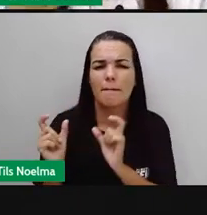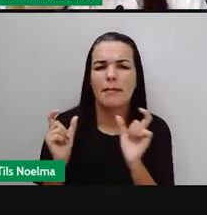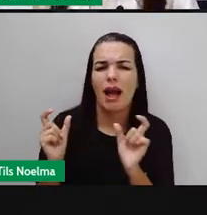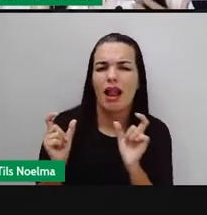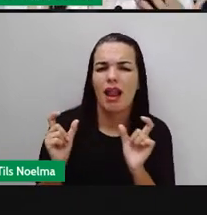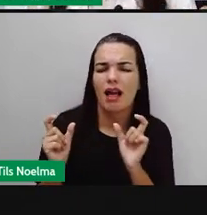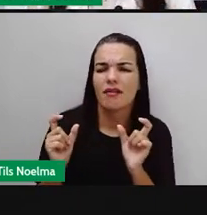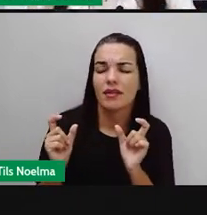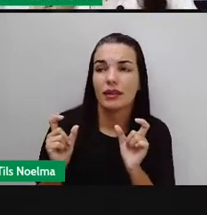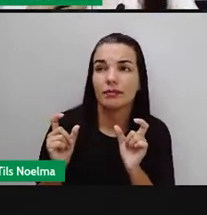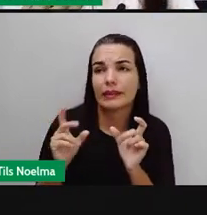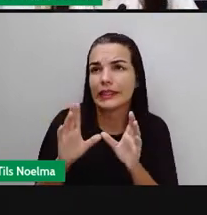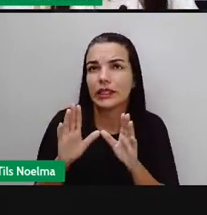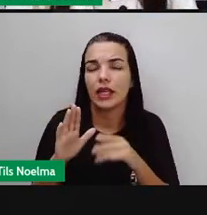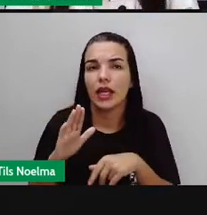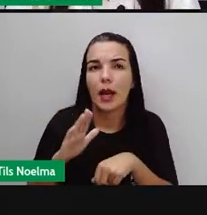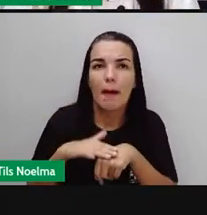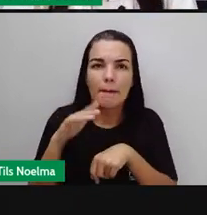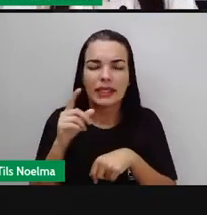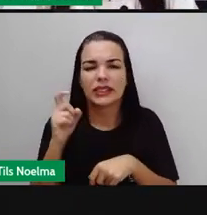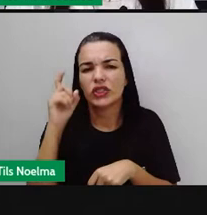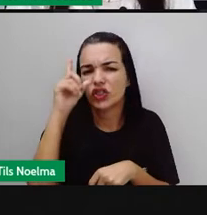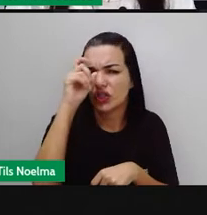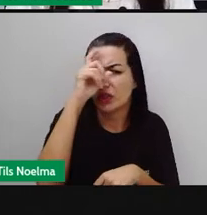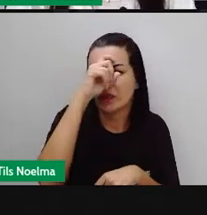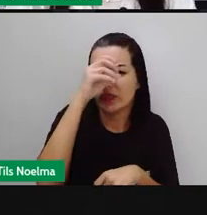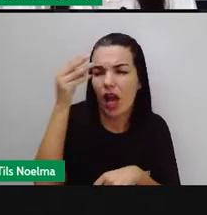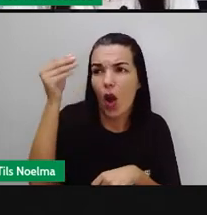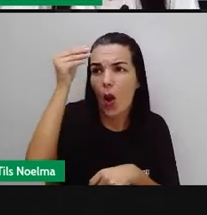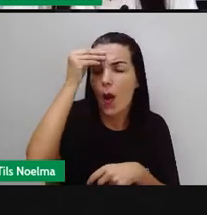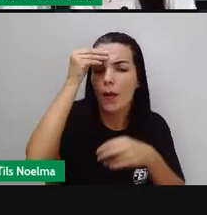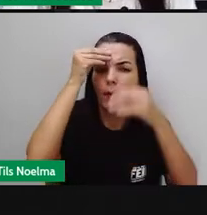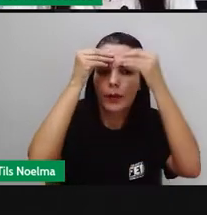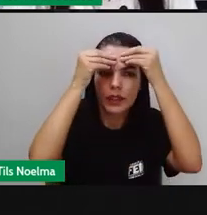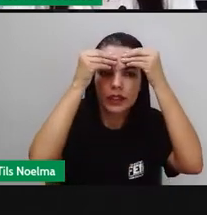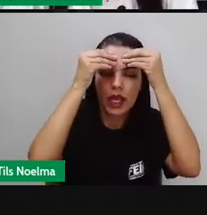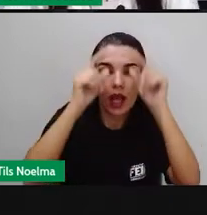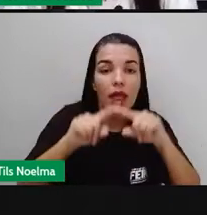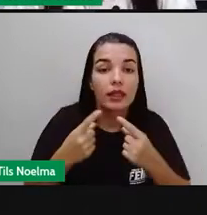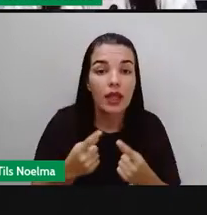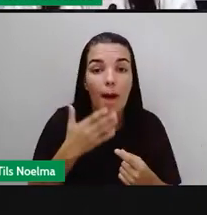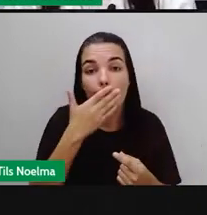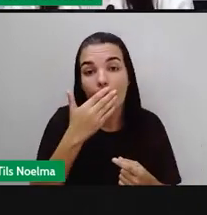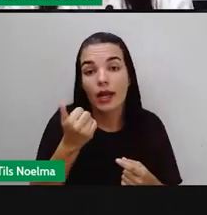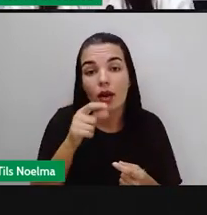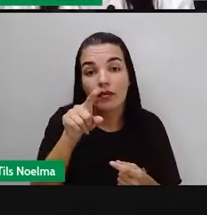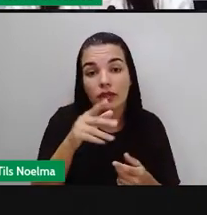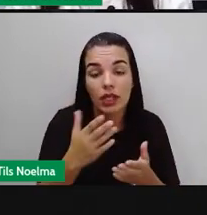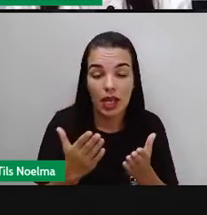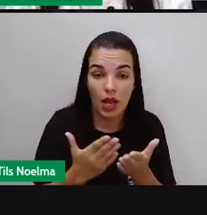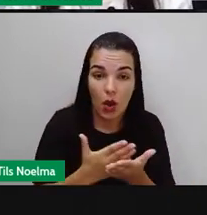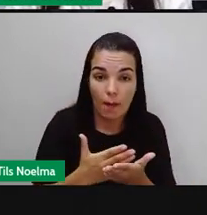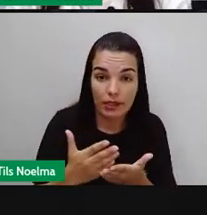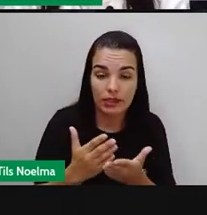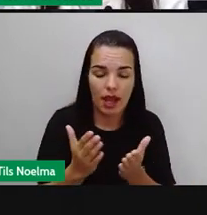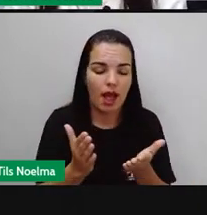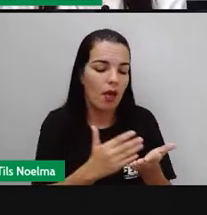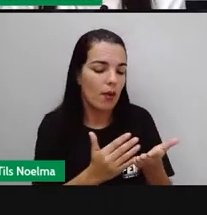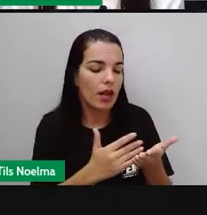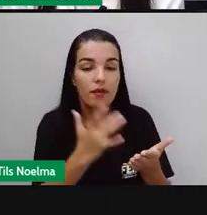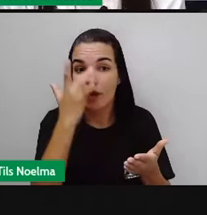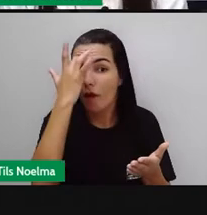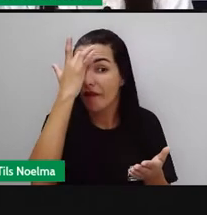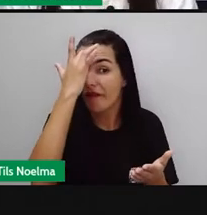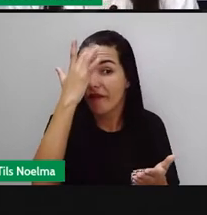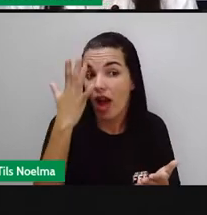rebustadas, né? Palavras que estão mais difíceis de compreensão. Então, é interessante que vocês comecem a ler aquilo que